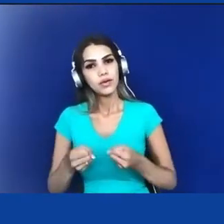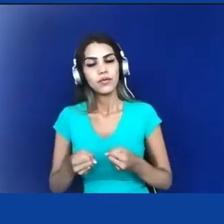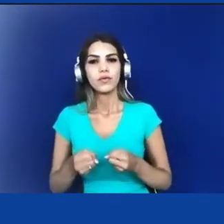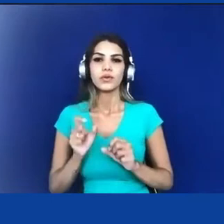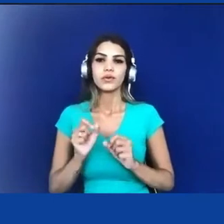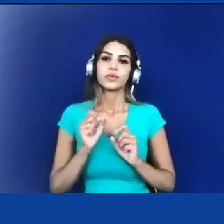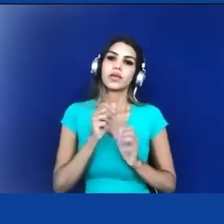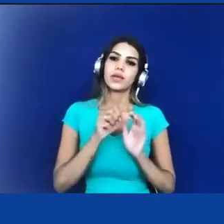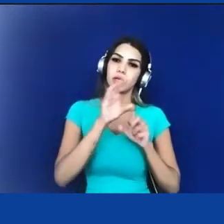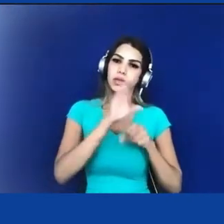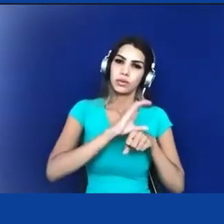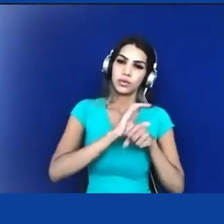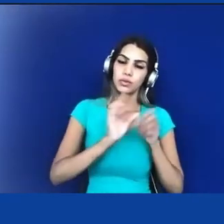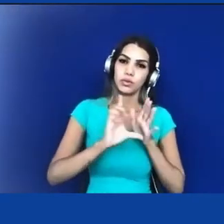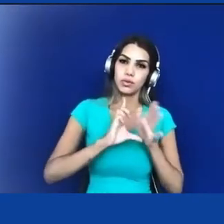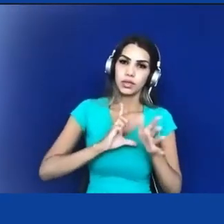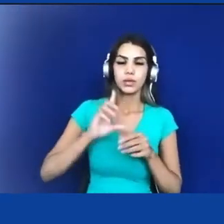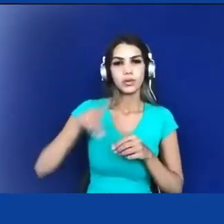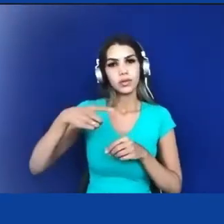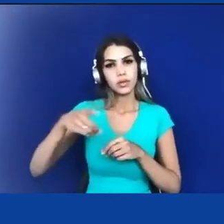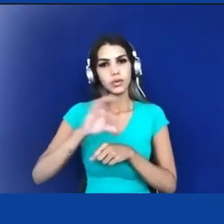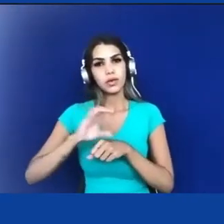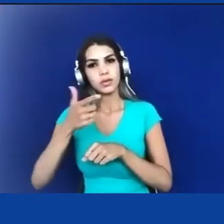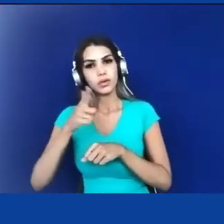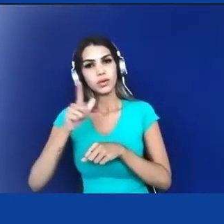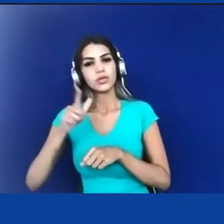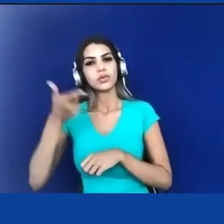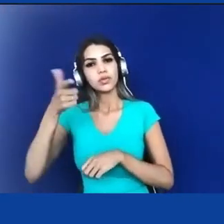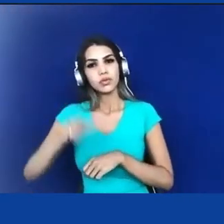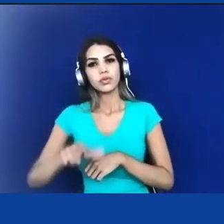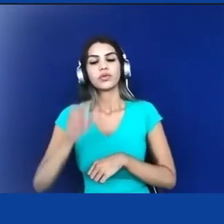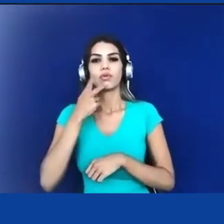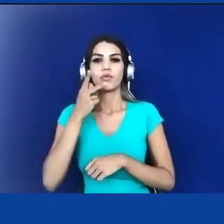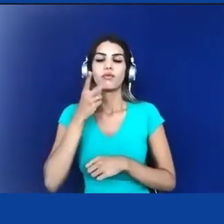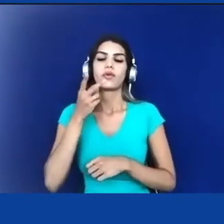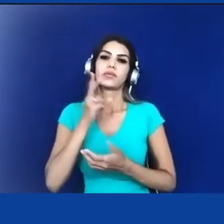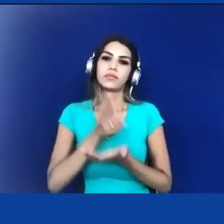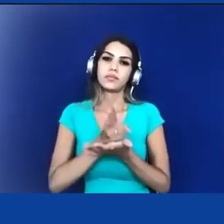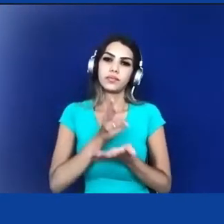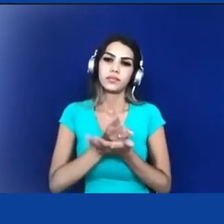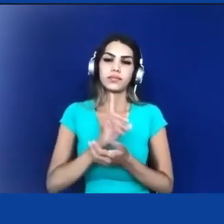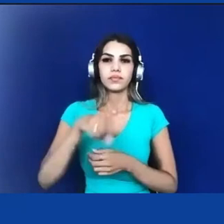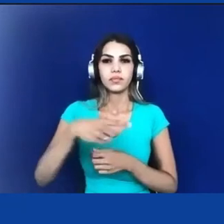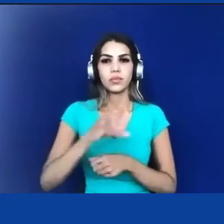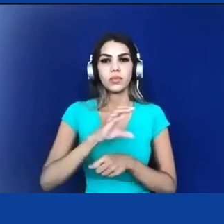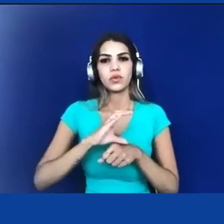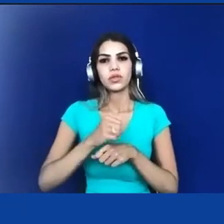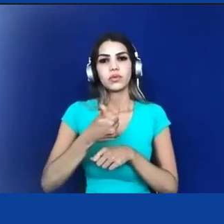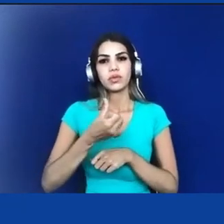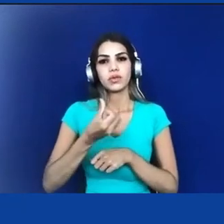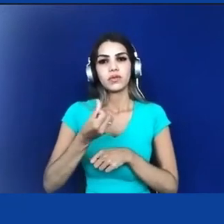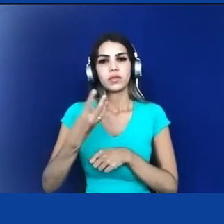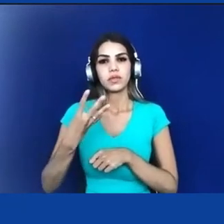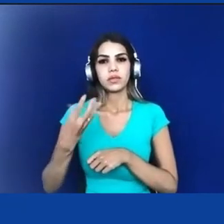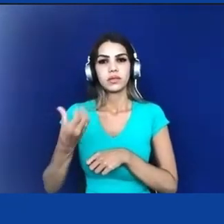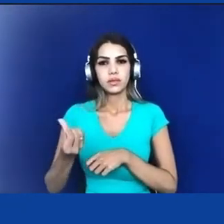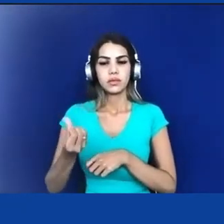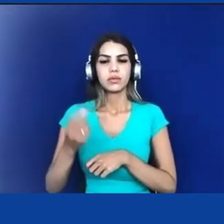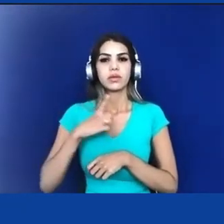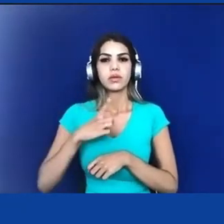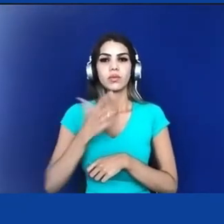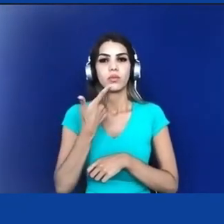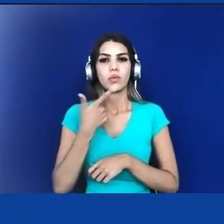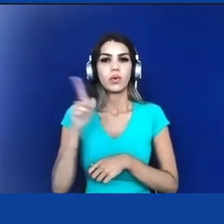na constituição de 46 que aí a gente tem uma outra forma de narrativa